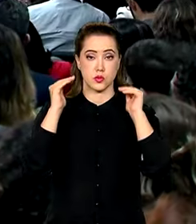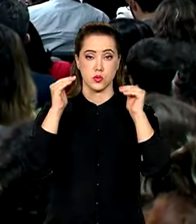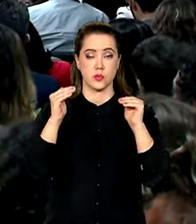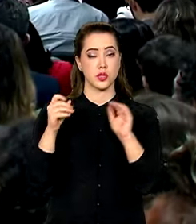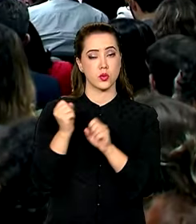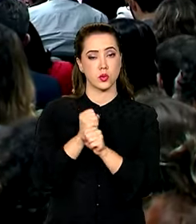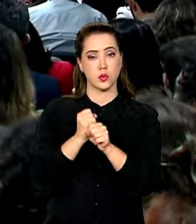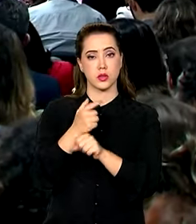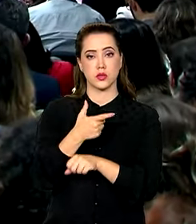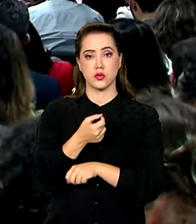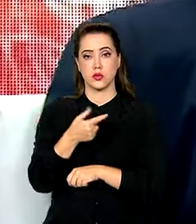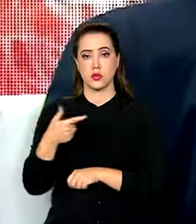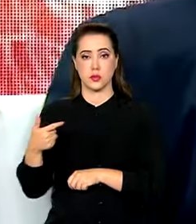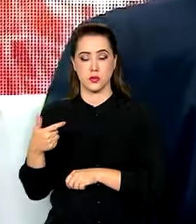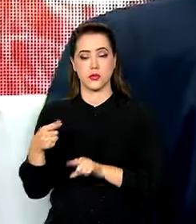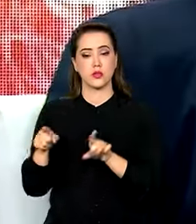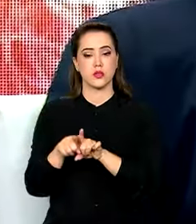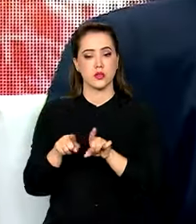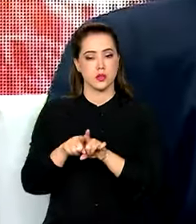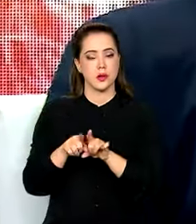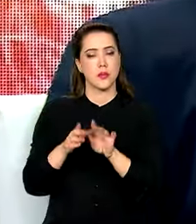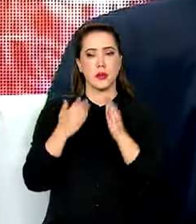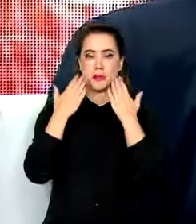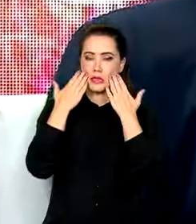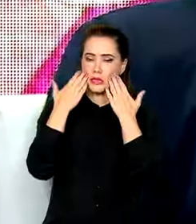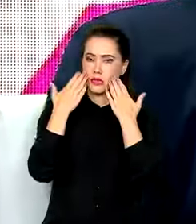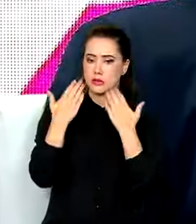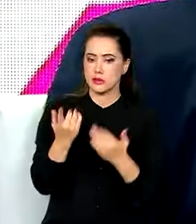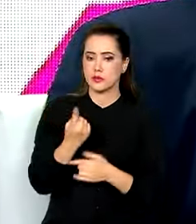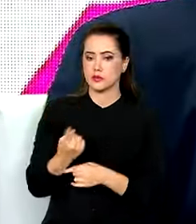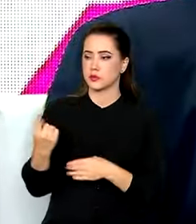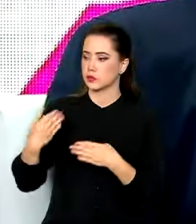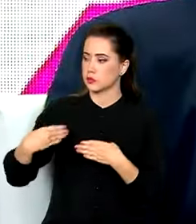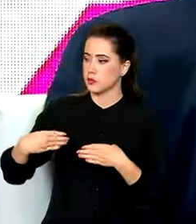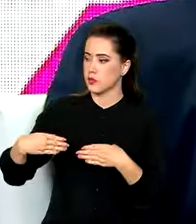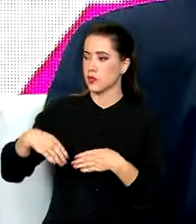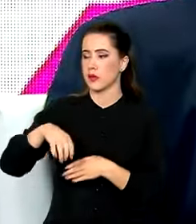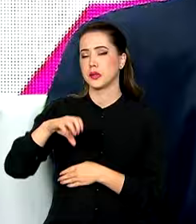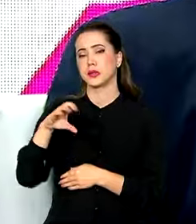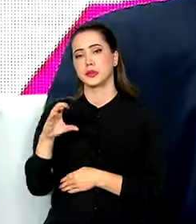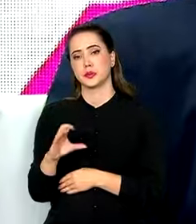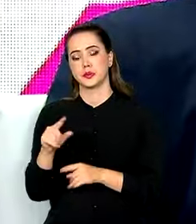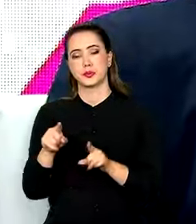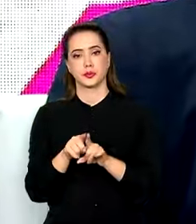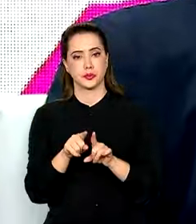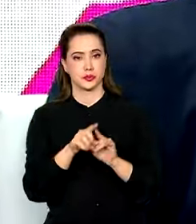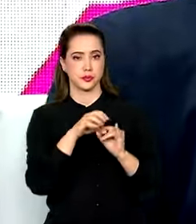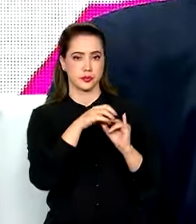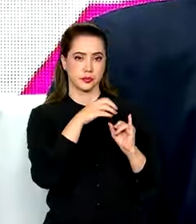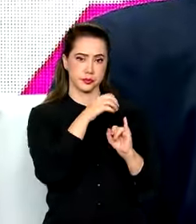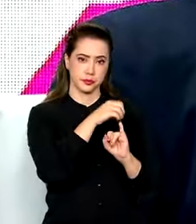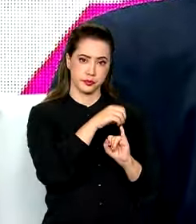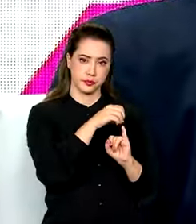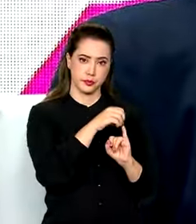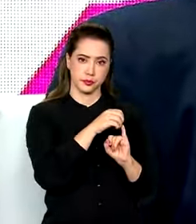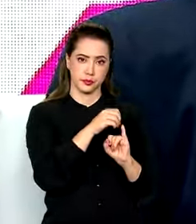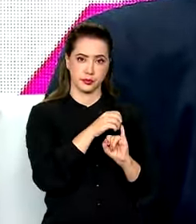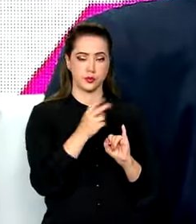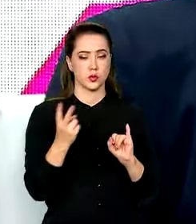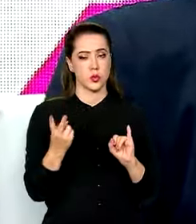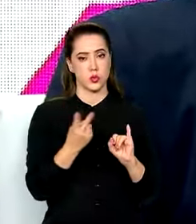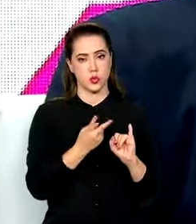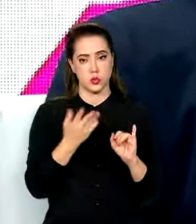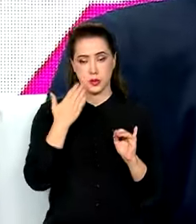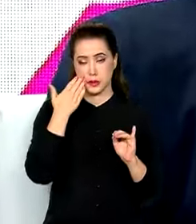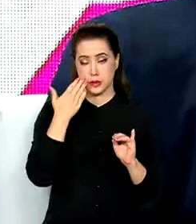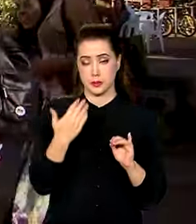ao ano de 2022, e foram apresentados pelo Ministério da Educação e pelo Instituto Nacional de Estudos e Pesquisas